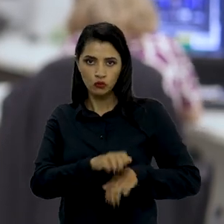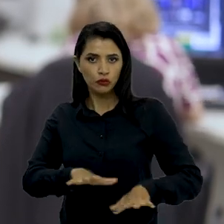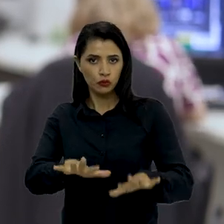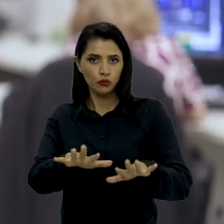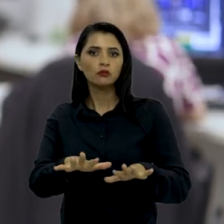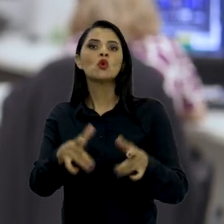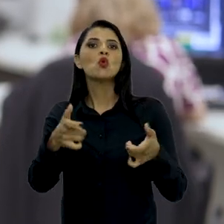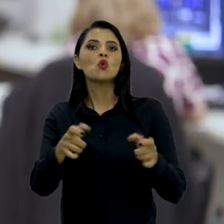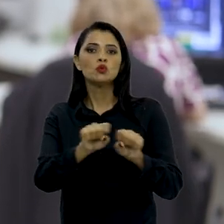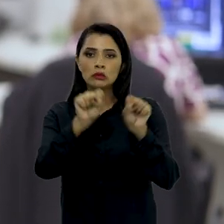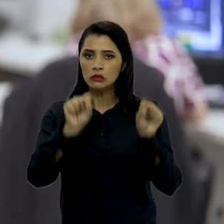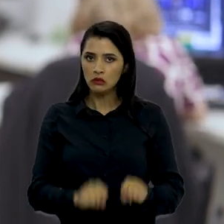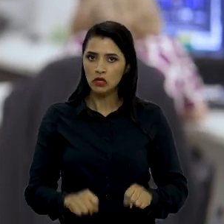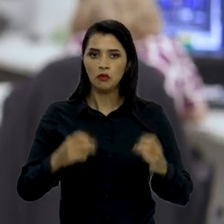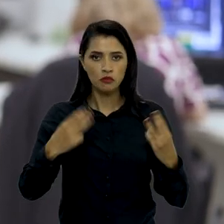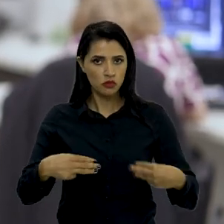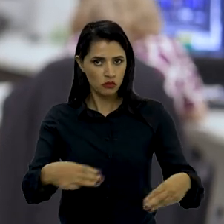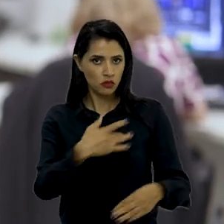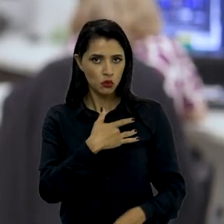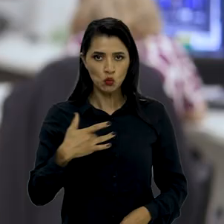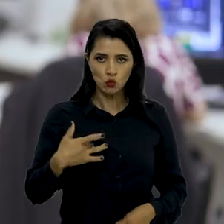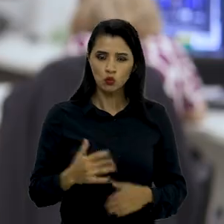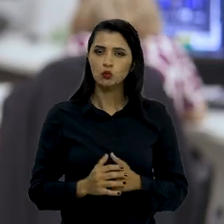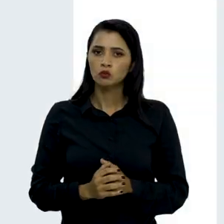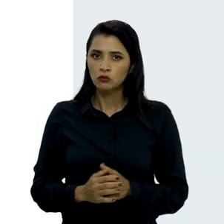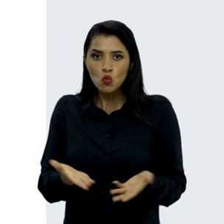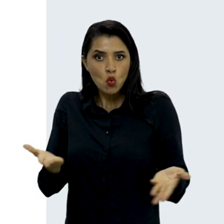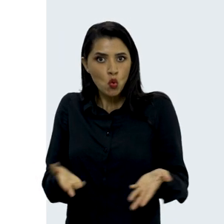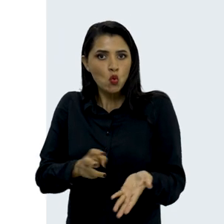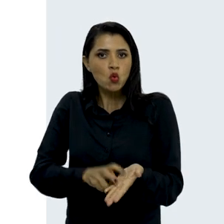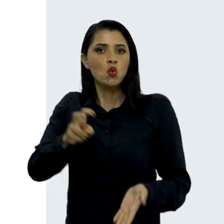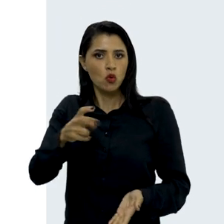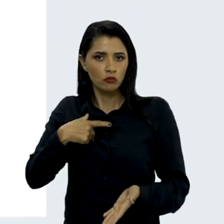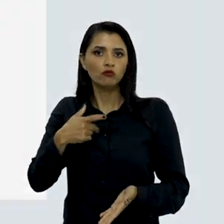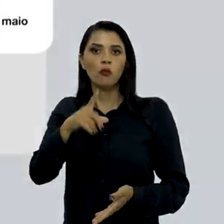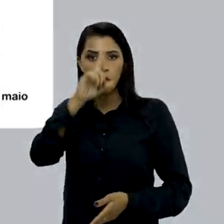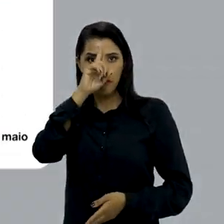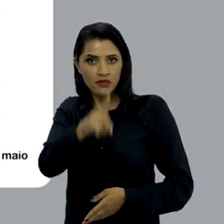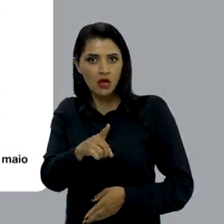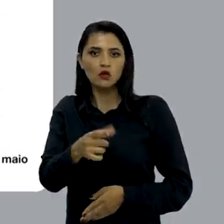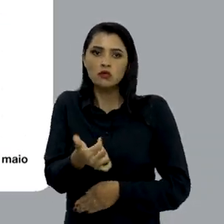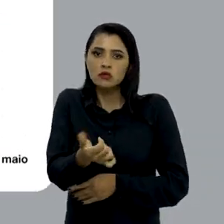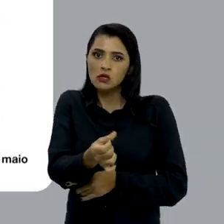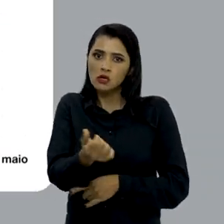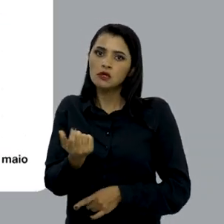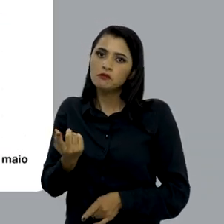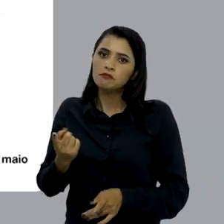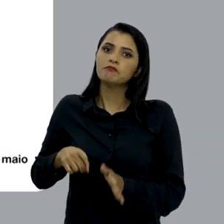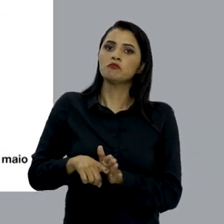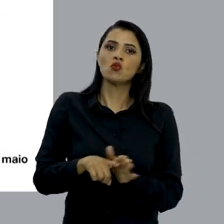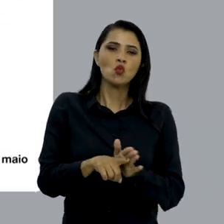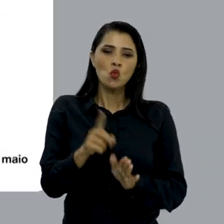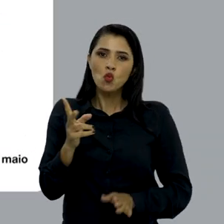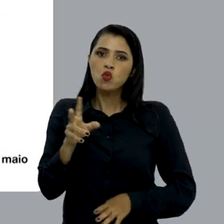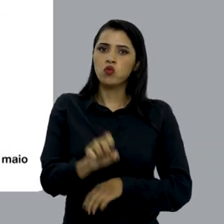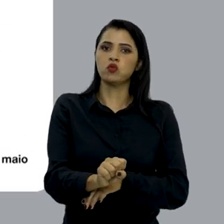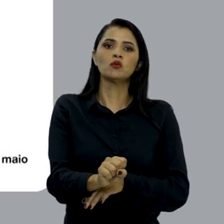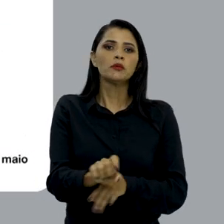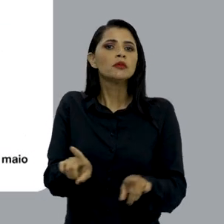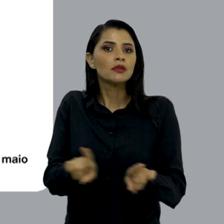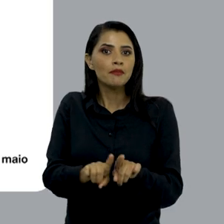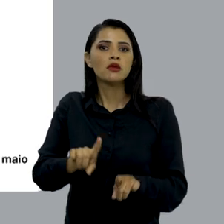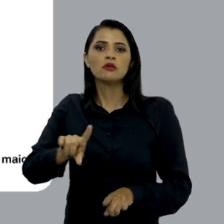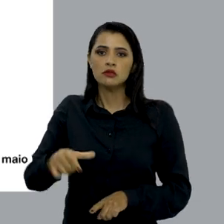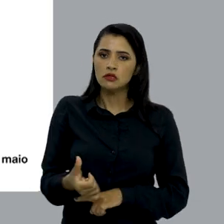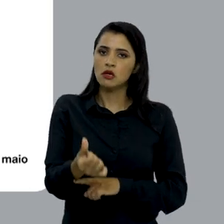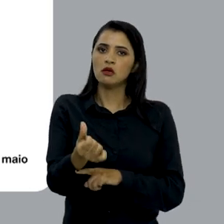Covid-19 nos sistemas do Ministério da Saúde. Hoje de manhã foram cumpridos 16 mandados de busca